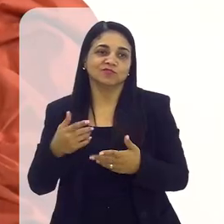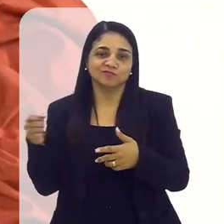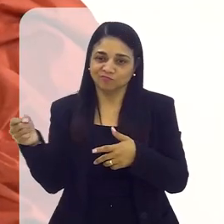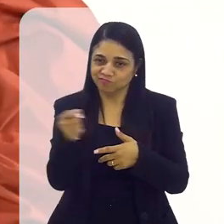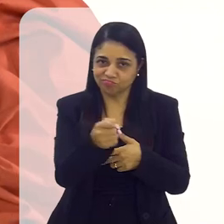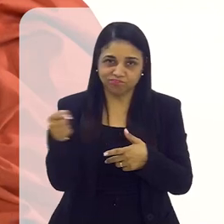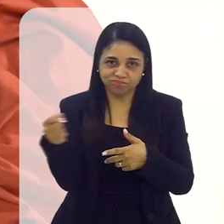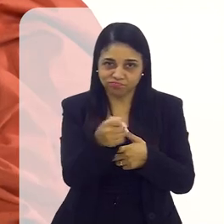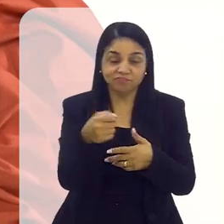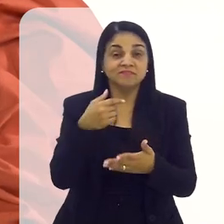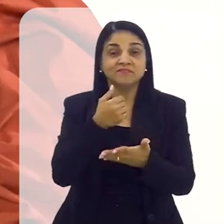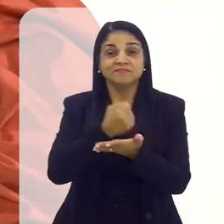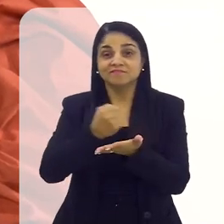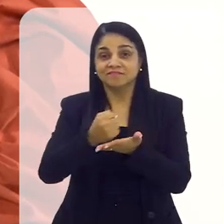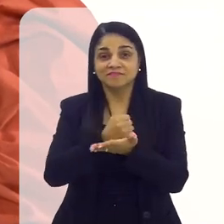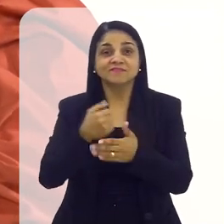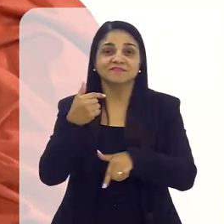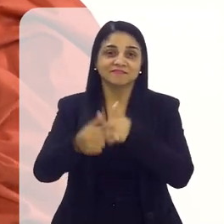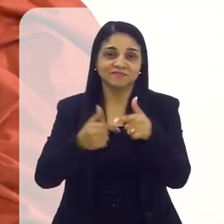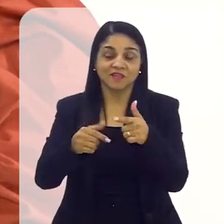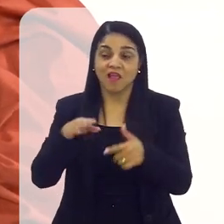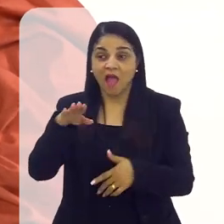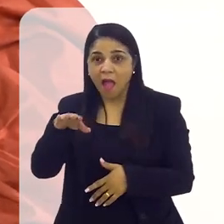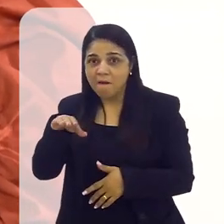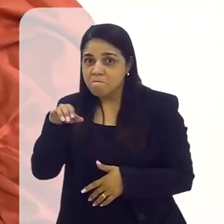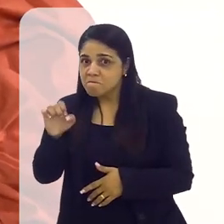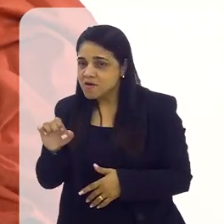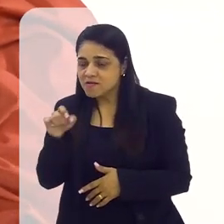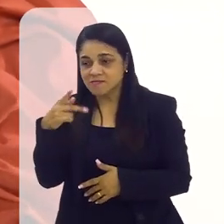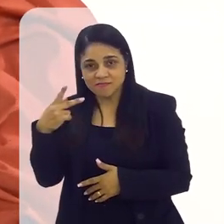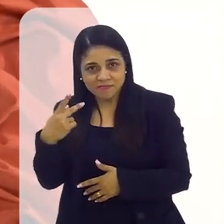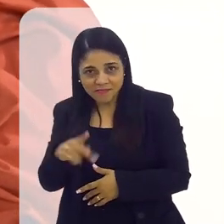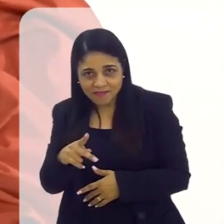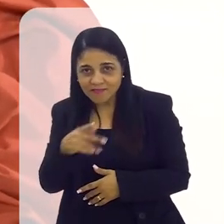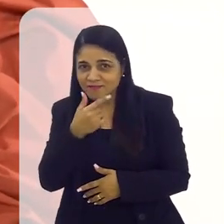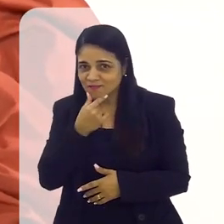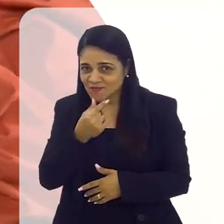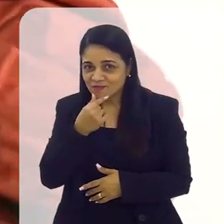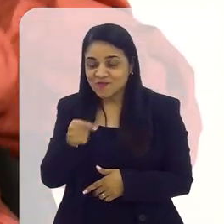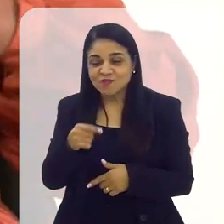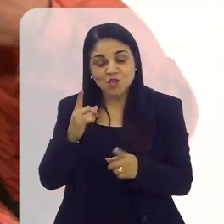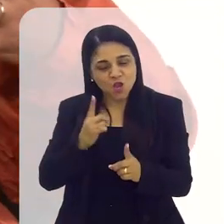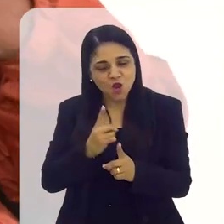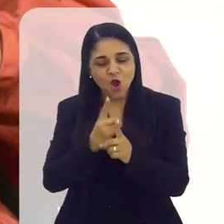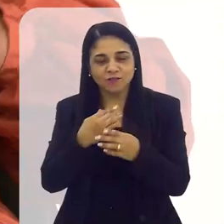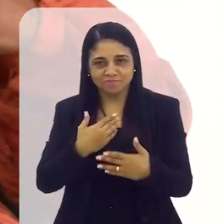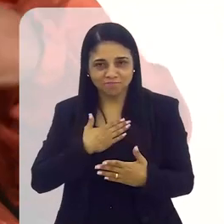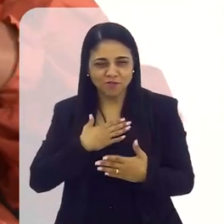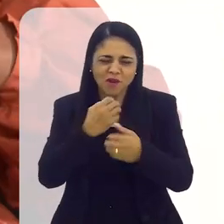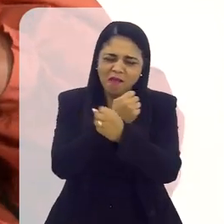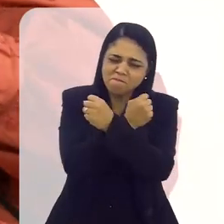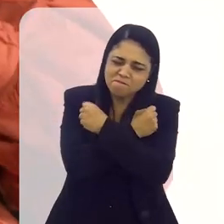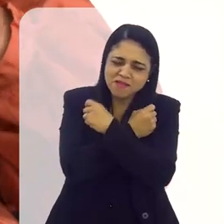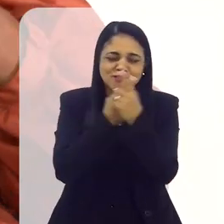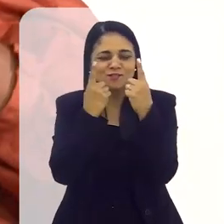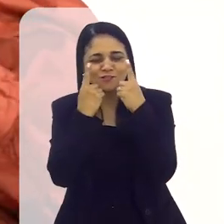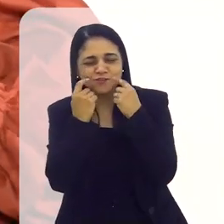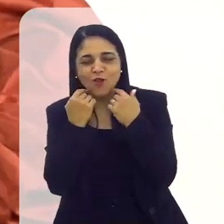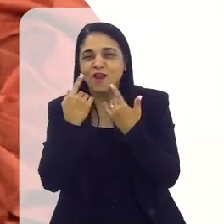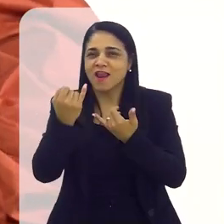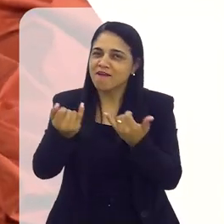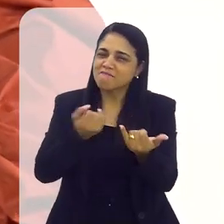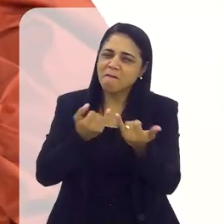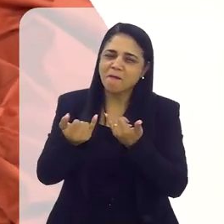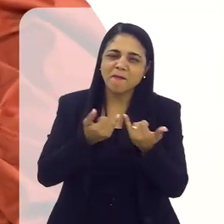trabalhando. E ele assim, a mãe dele, nossa, ela toda vez que me encontra, ela abraça, ela chora, ela